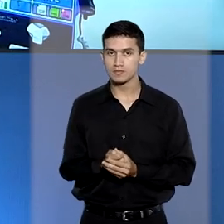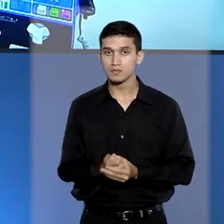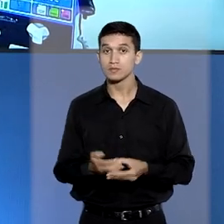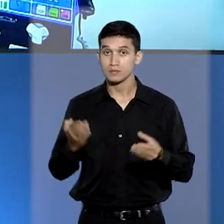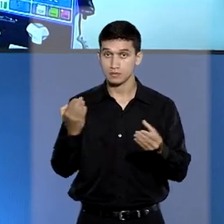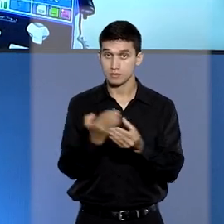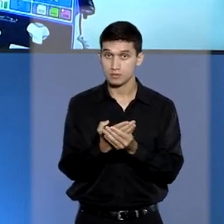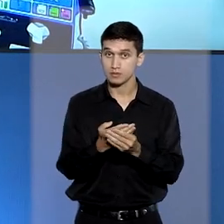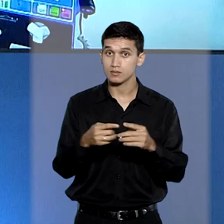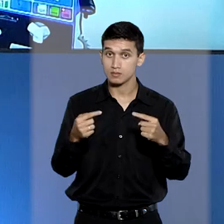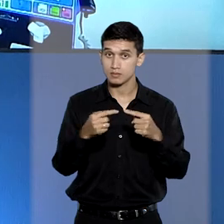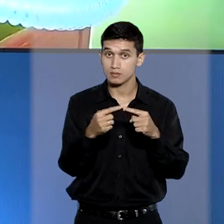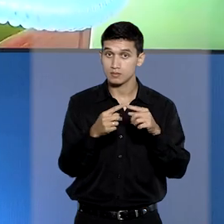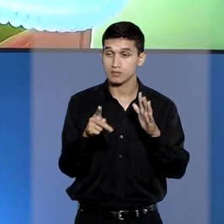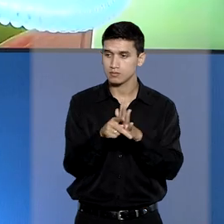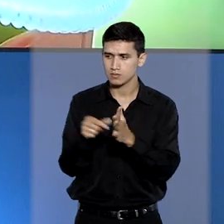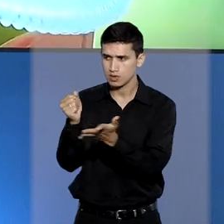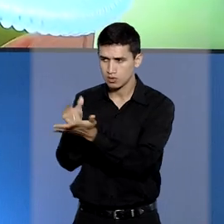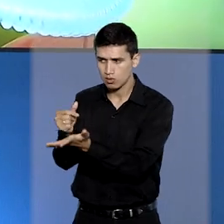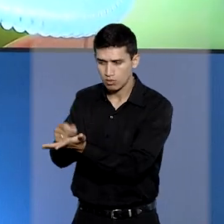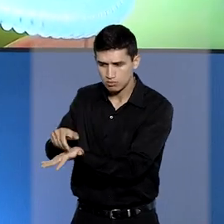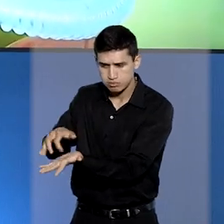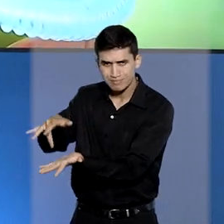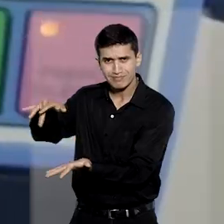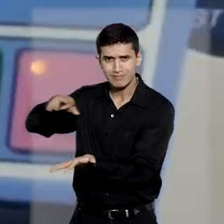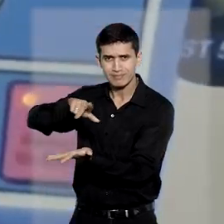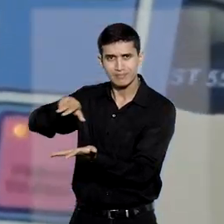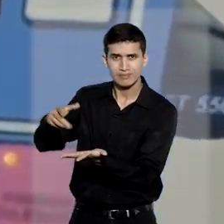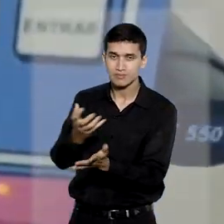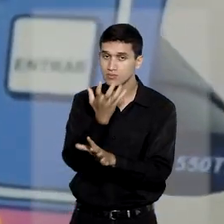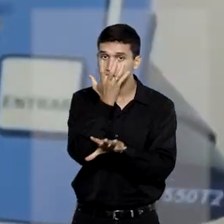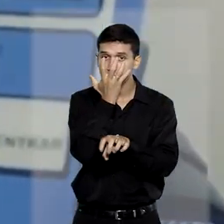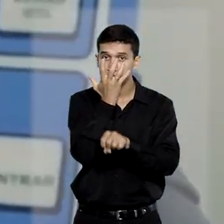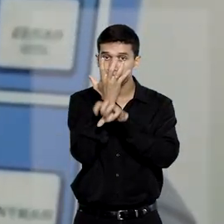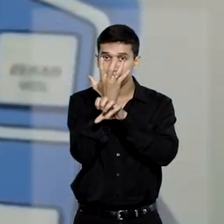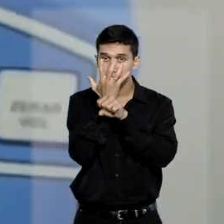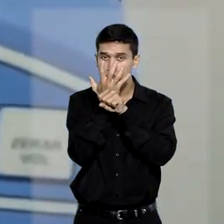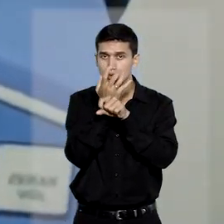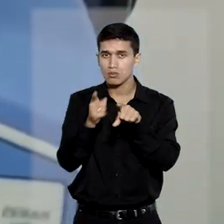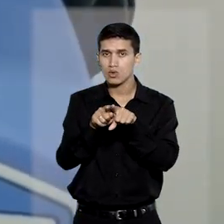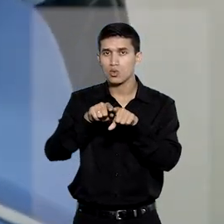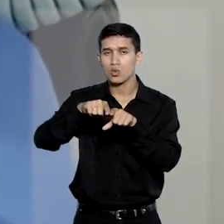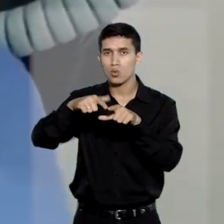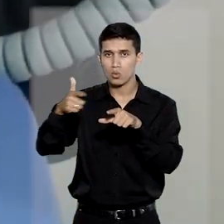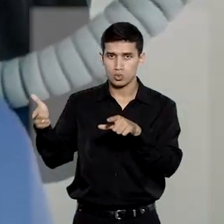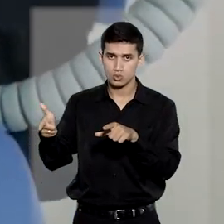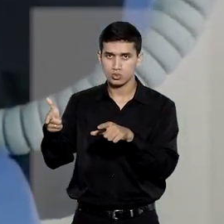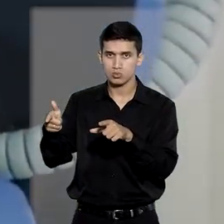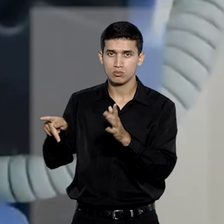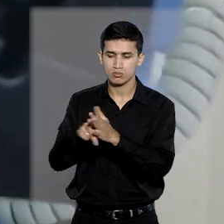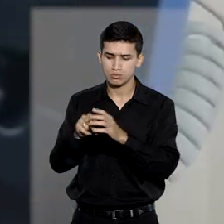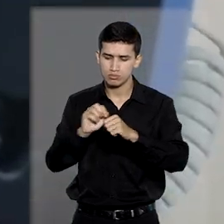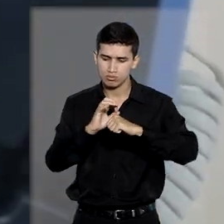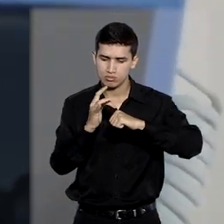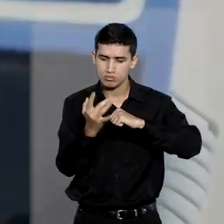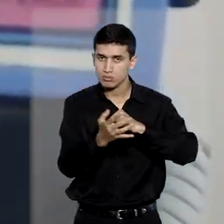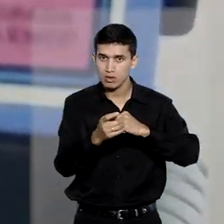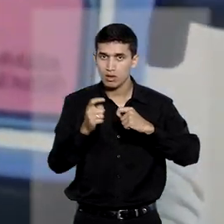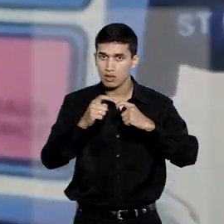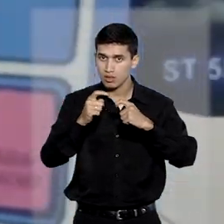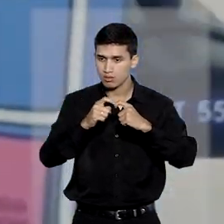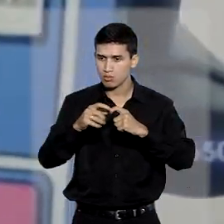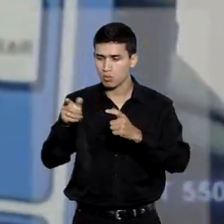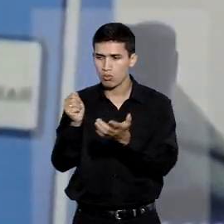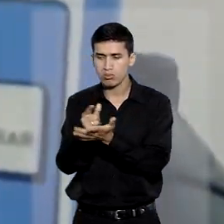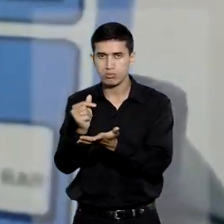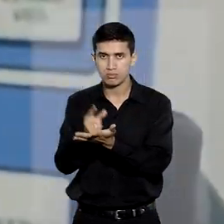processo apura suposta compra superfaturada de respiradores artificiais e outros equipamentos médicos durante a pandemia da Covid-19